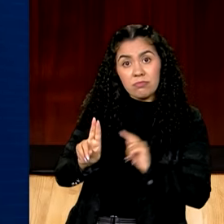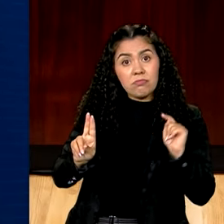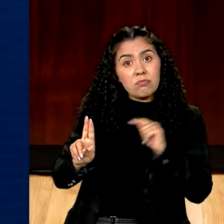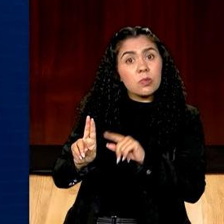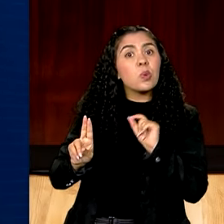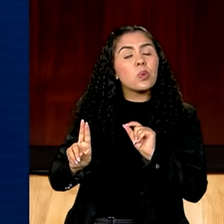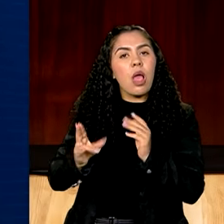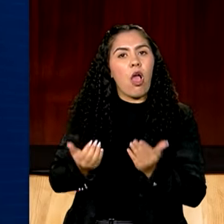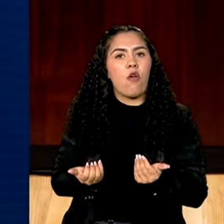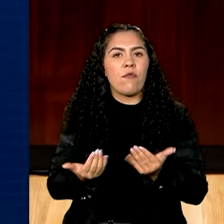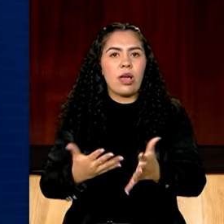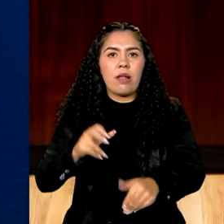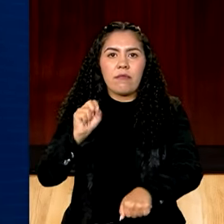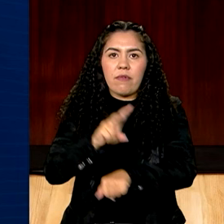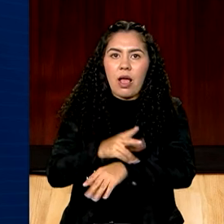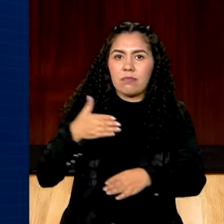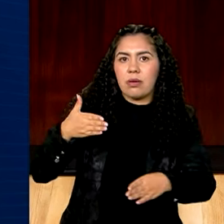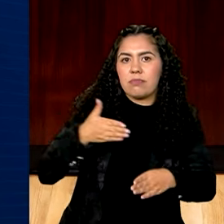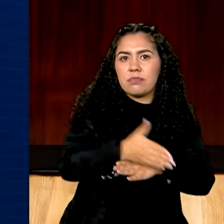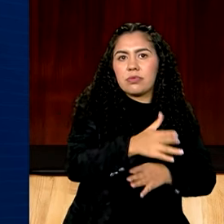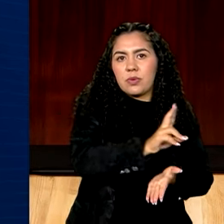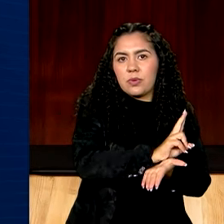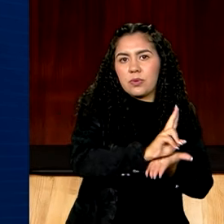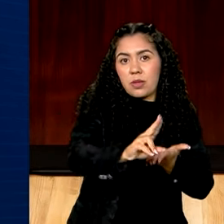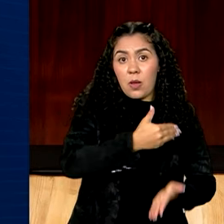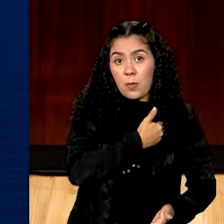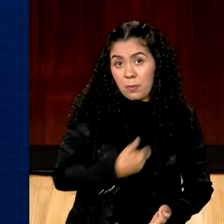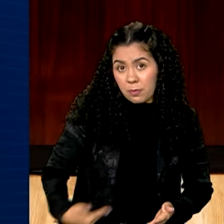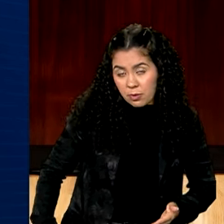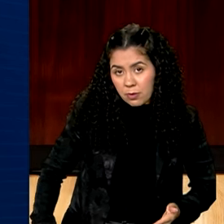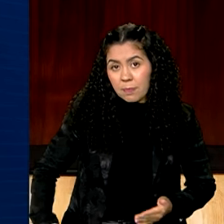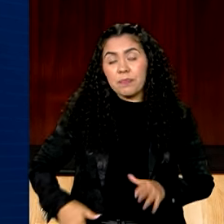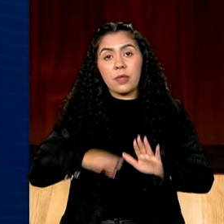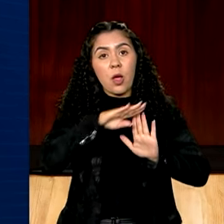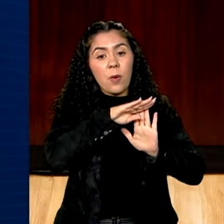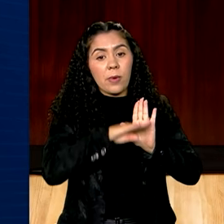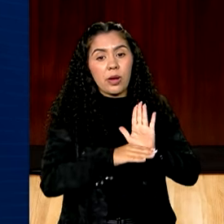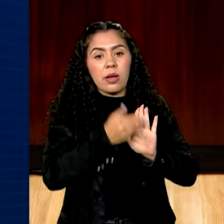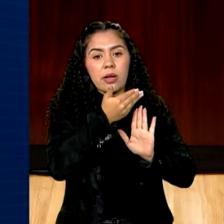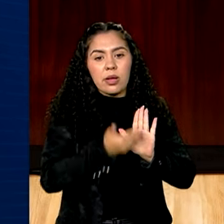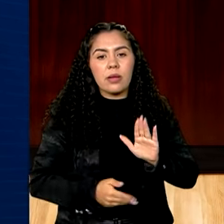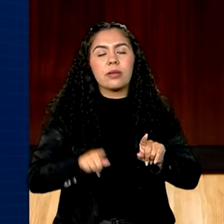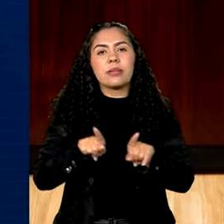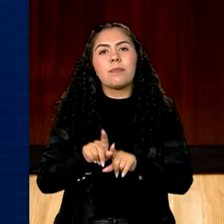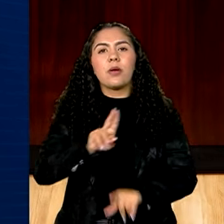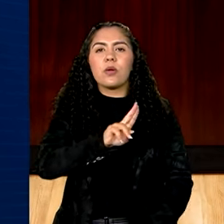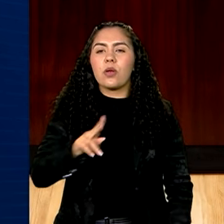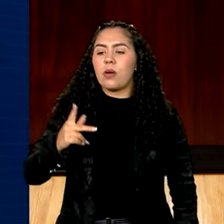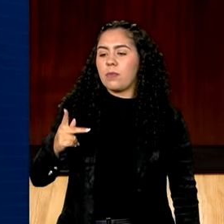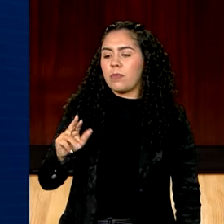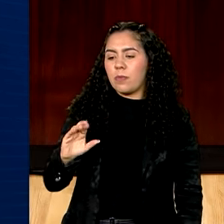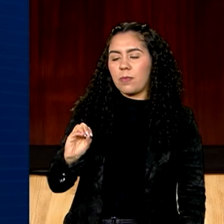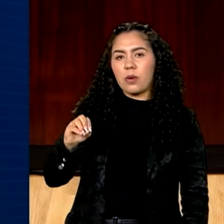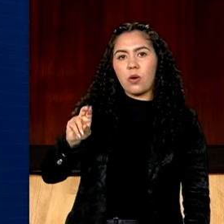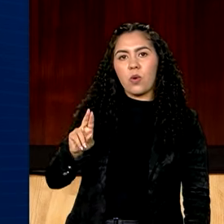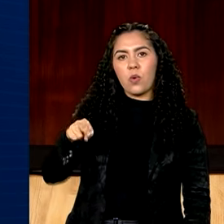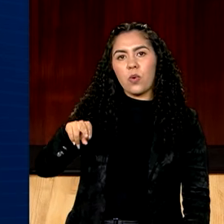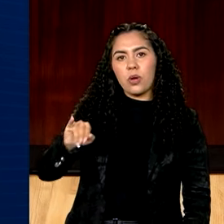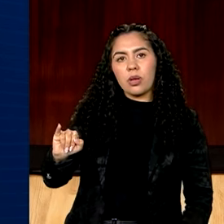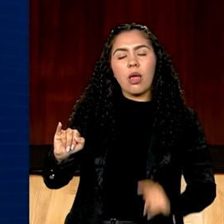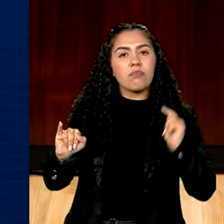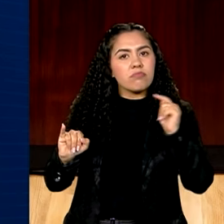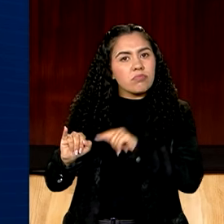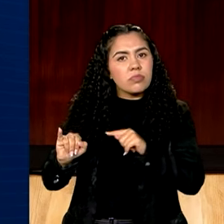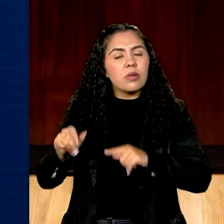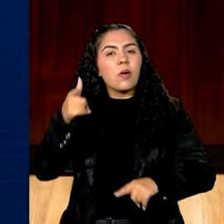oferece vagas para universidades públicas. O programa Universidade para Todos, ProUni, por meio